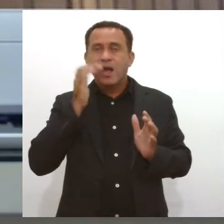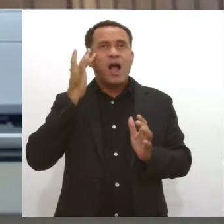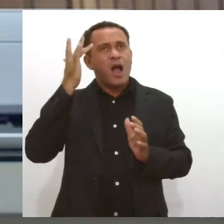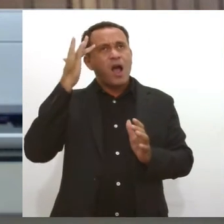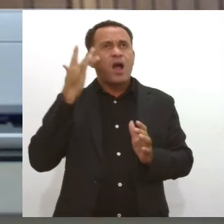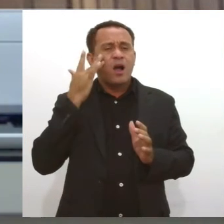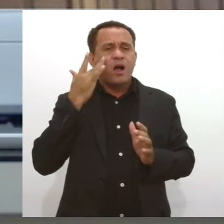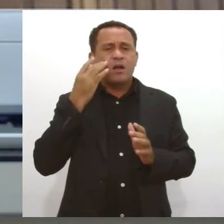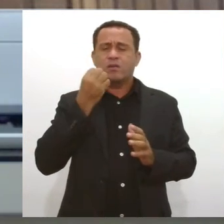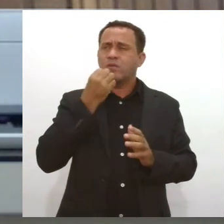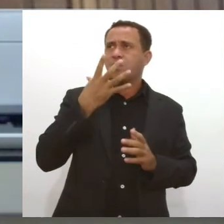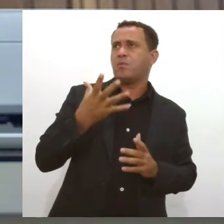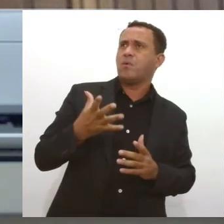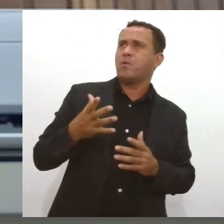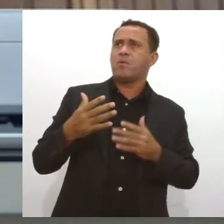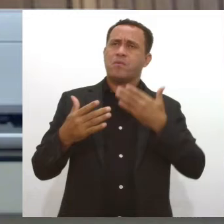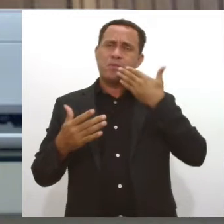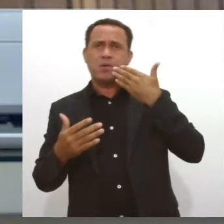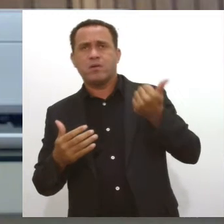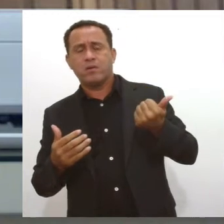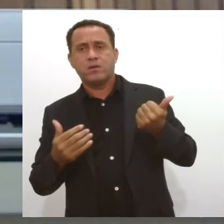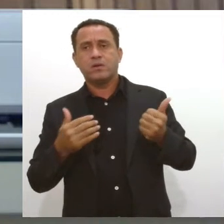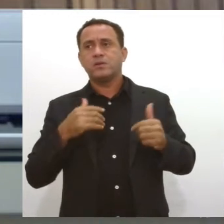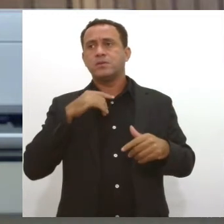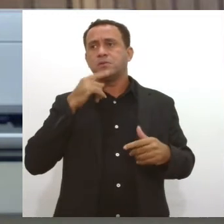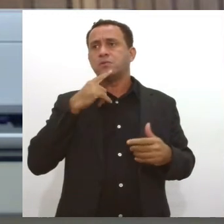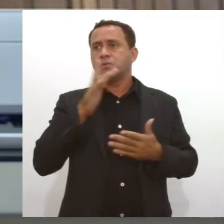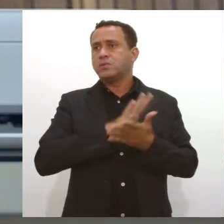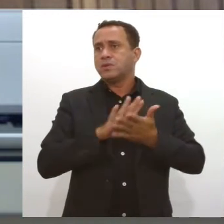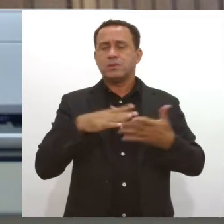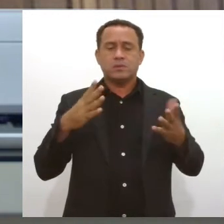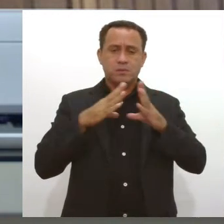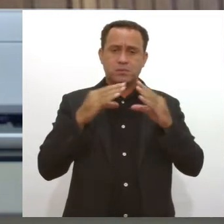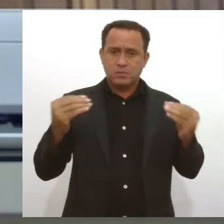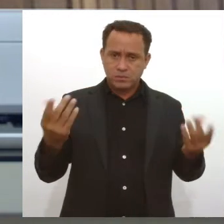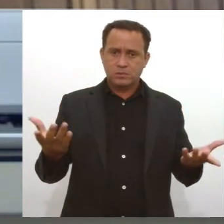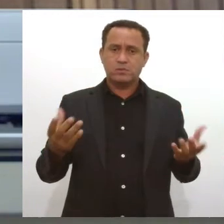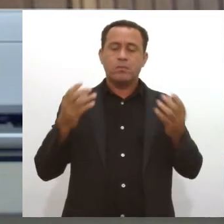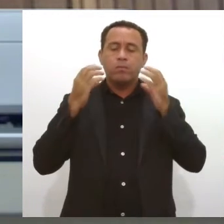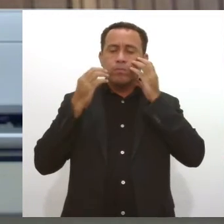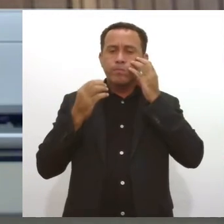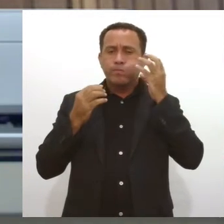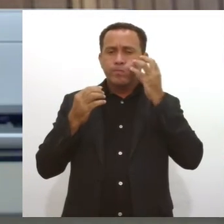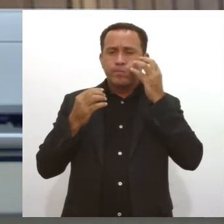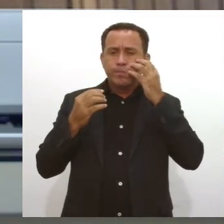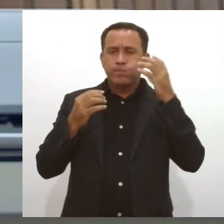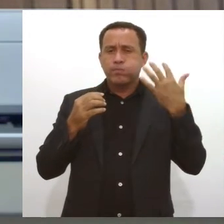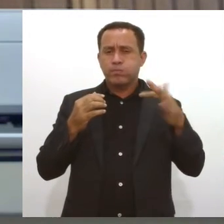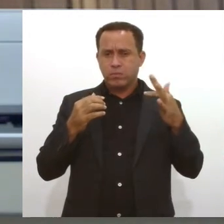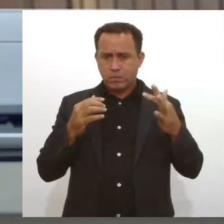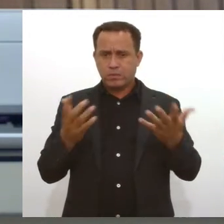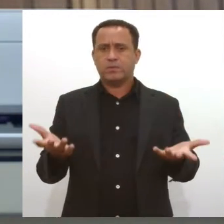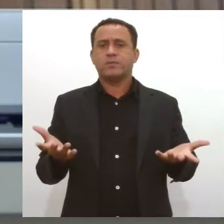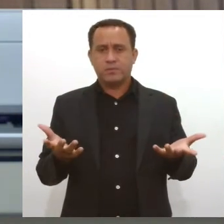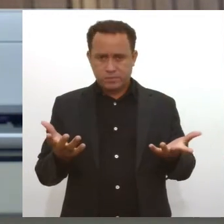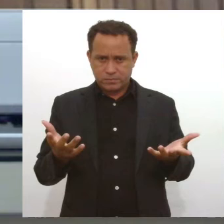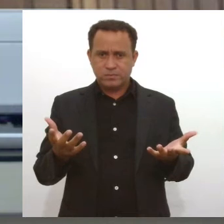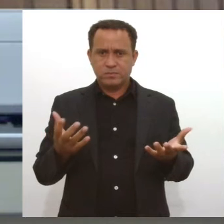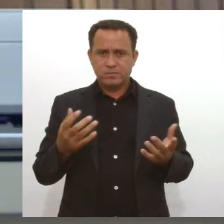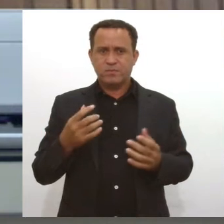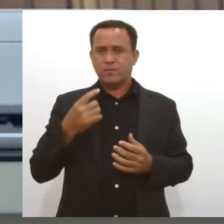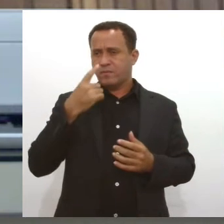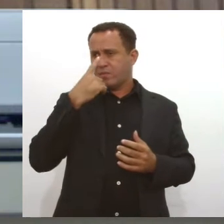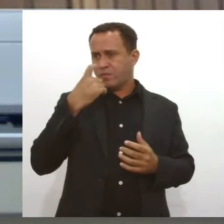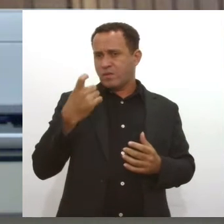vai ficar bom, que vai melhorar, e acabam não melhorando. Inchaço, lesões com odor diferente, um odor